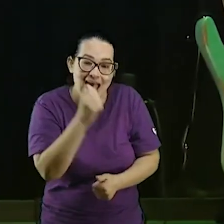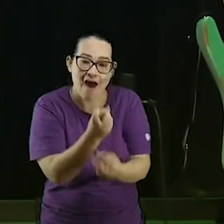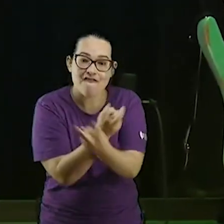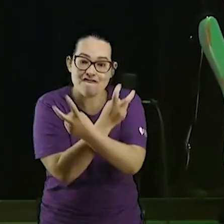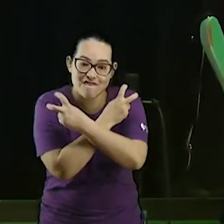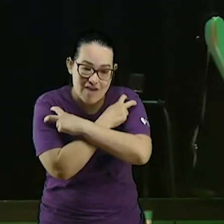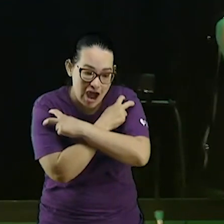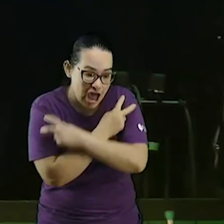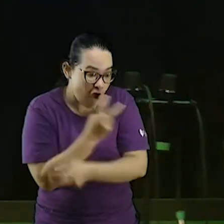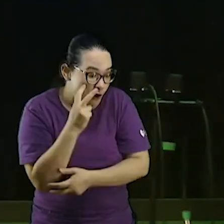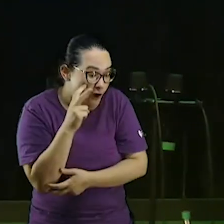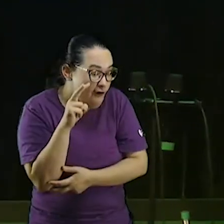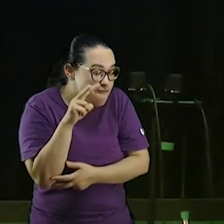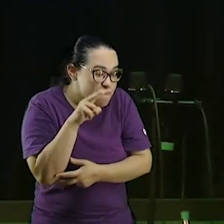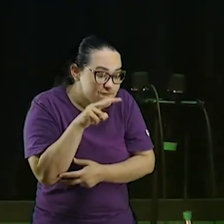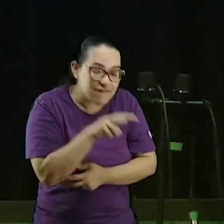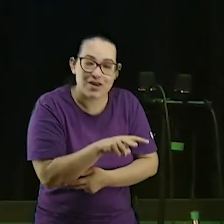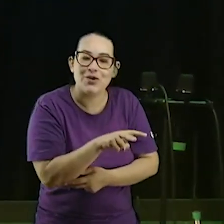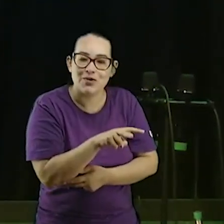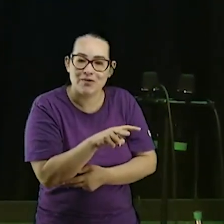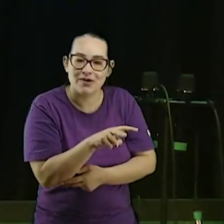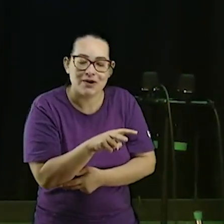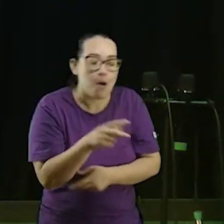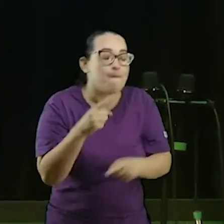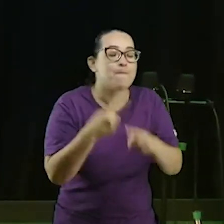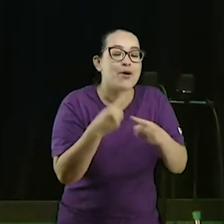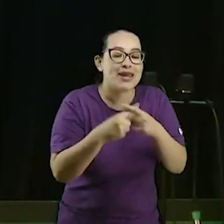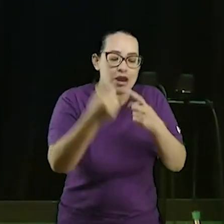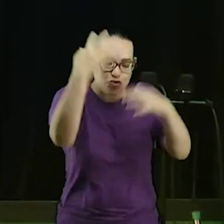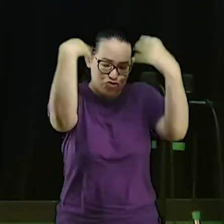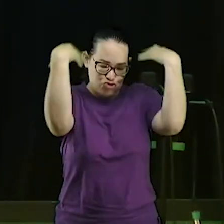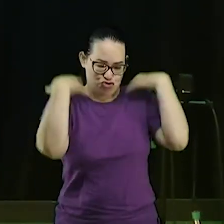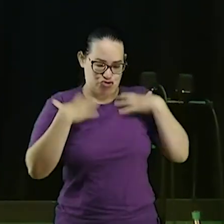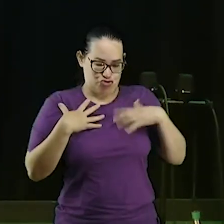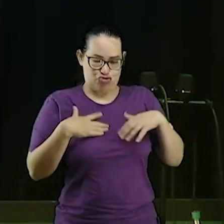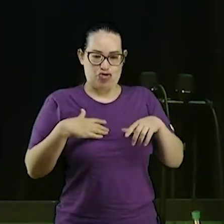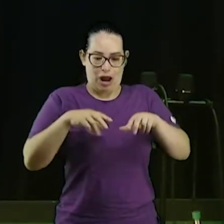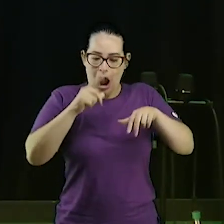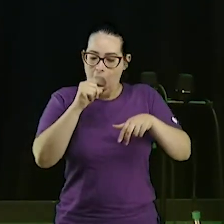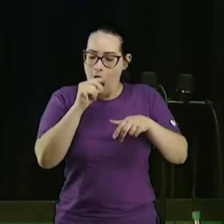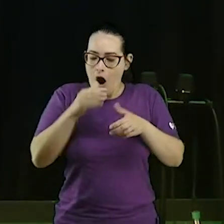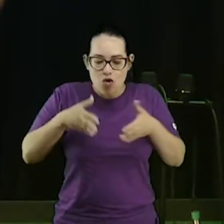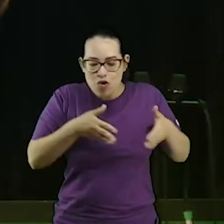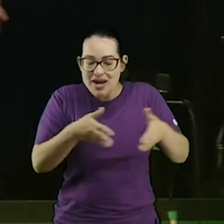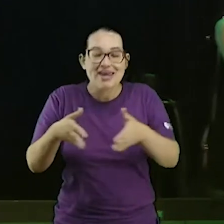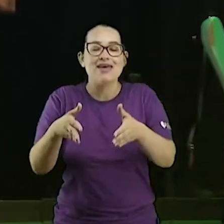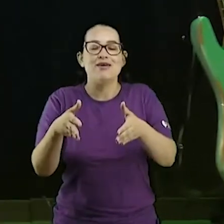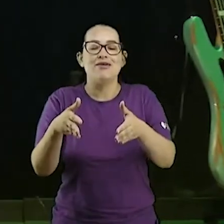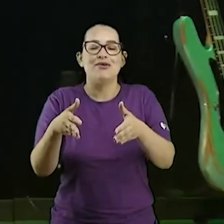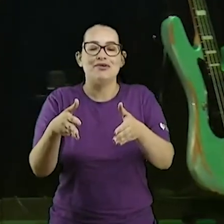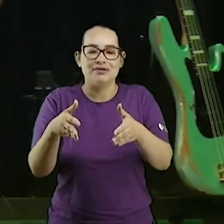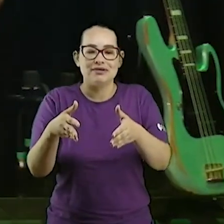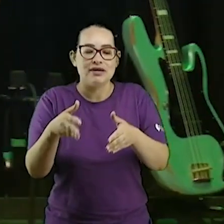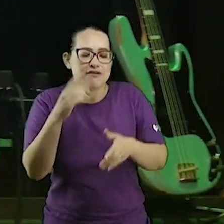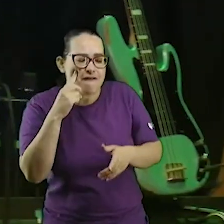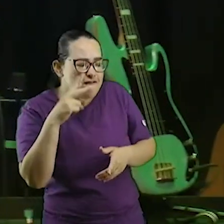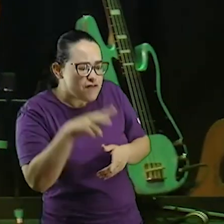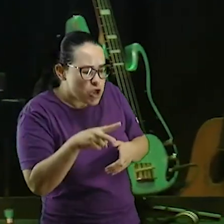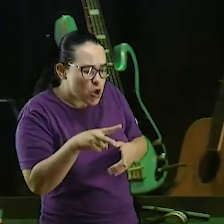tomado pela filha do faraó. E um dia ele tem a consciência de que aquele povo precisa ser liberto. E Deus dá para ele uma ordem.